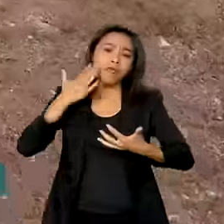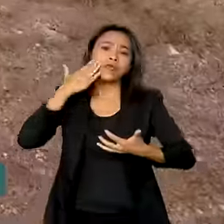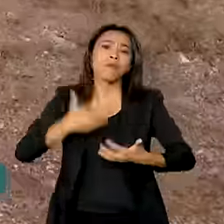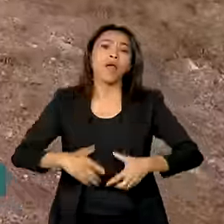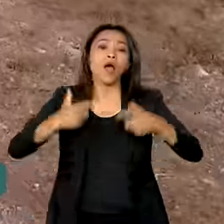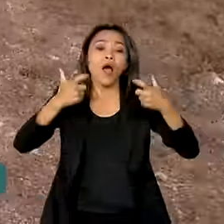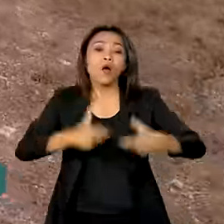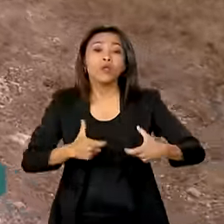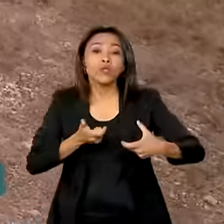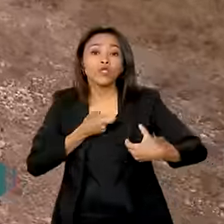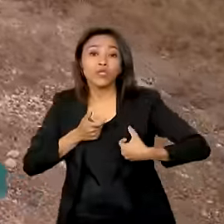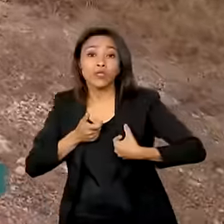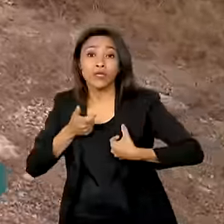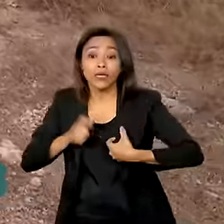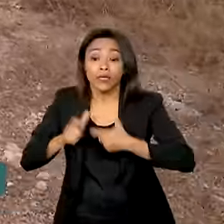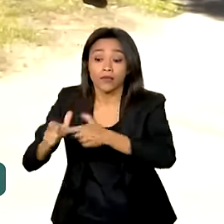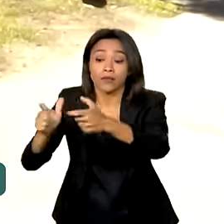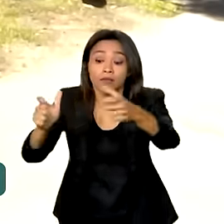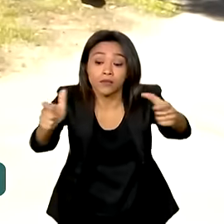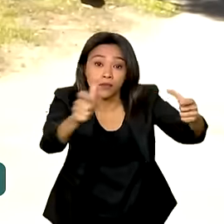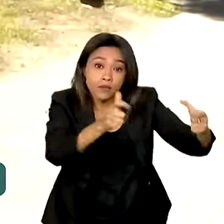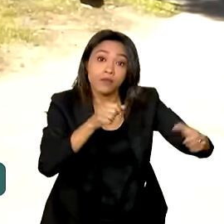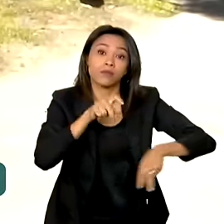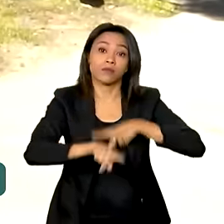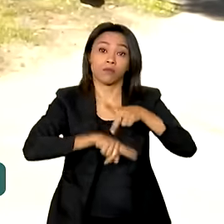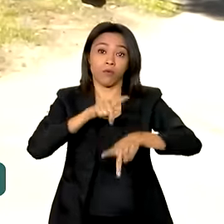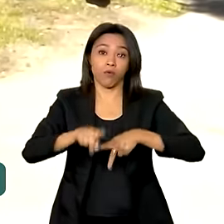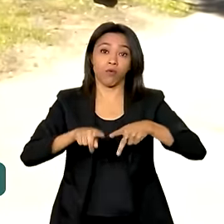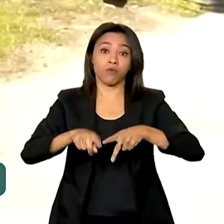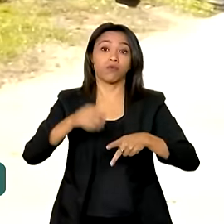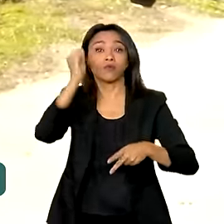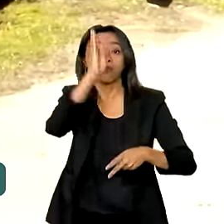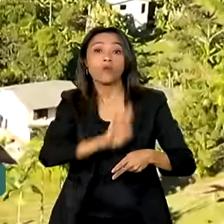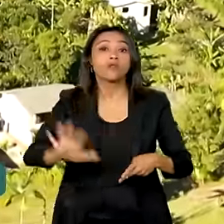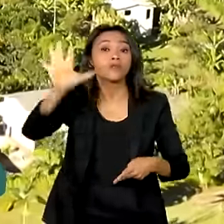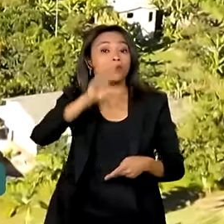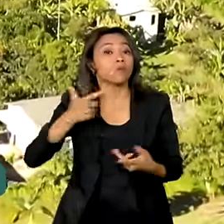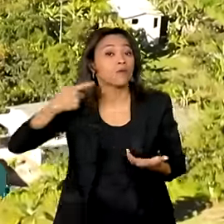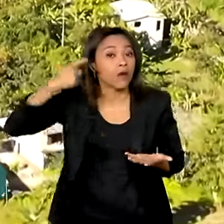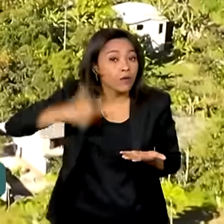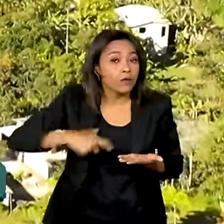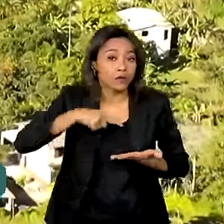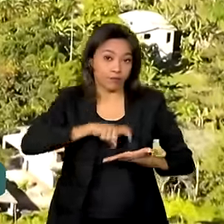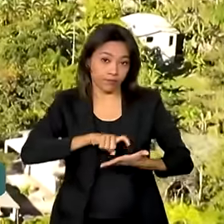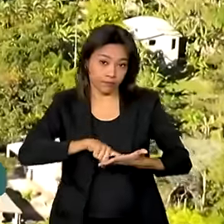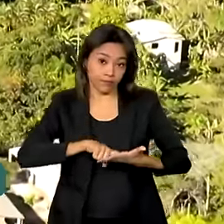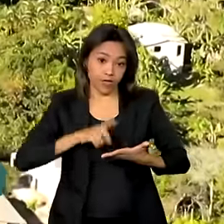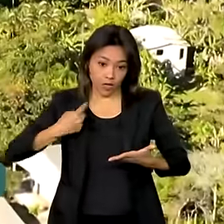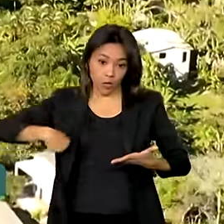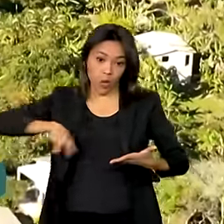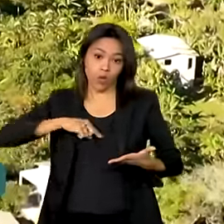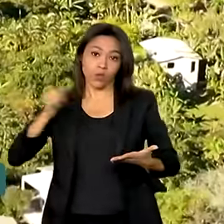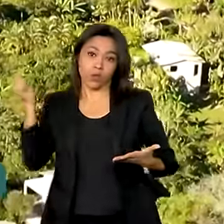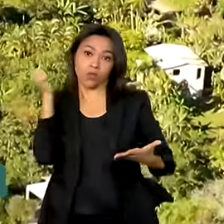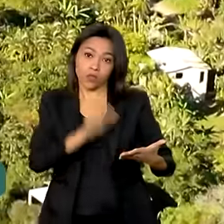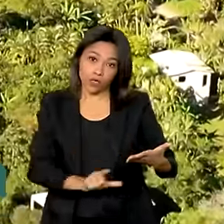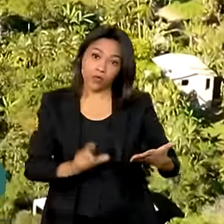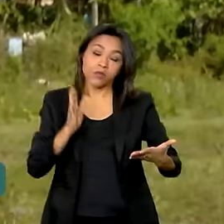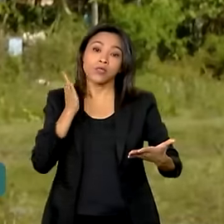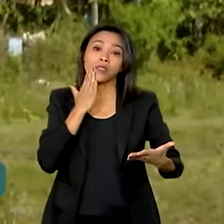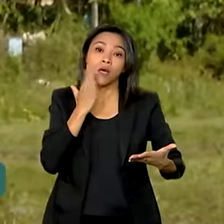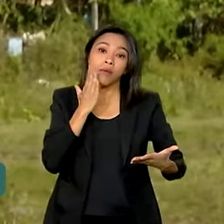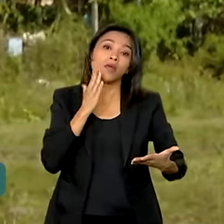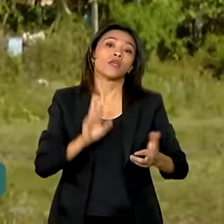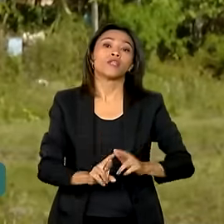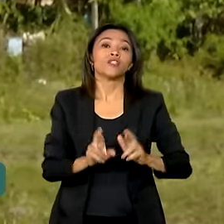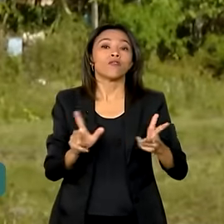as localidades associadas a essas comunidades declaradas. Nós conseguimos diferenciar